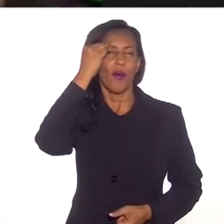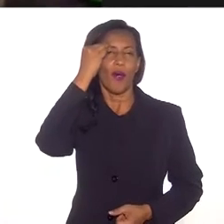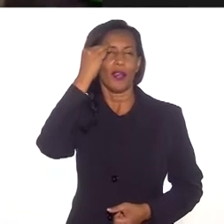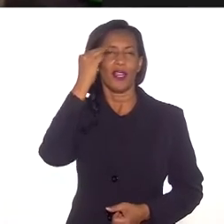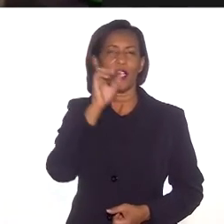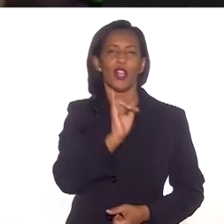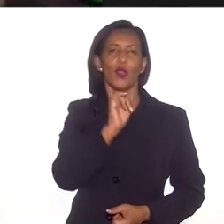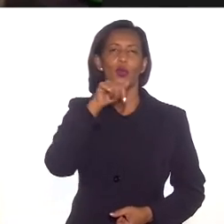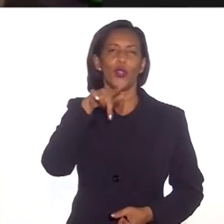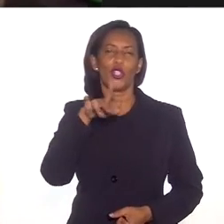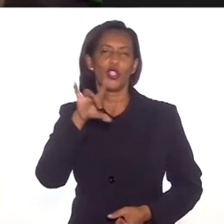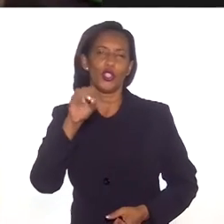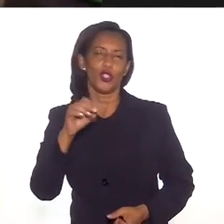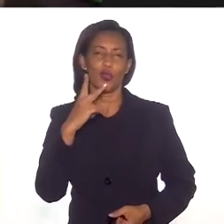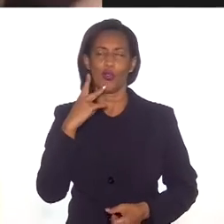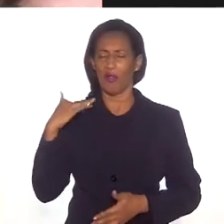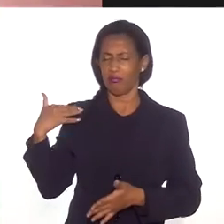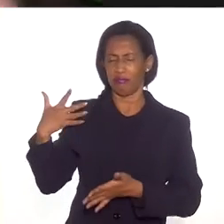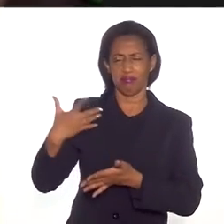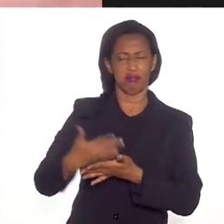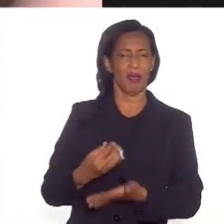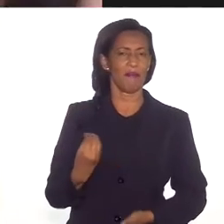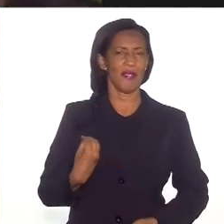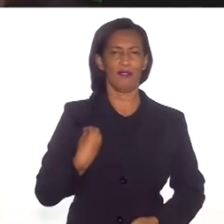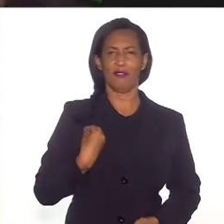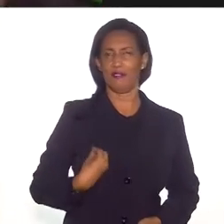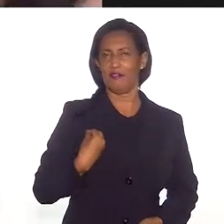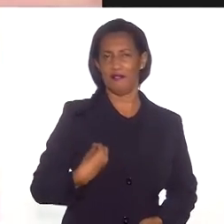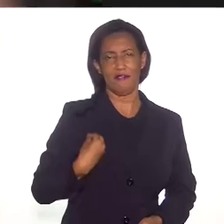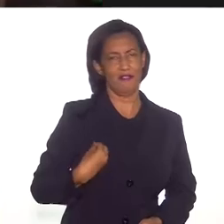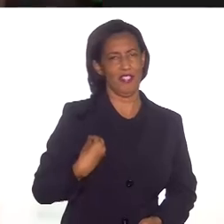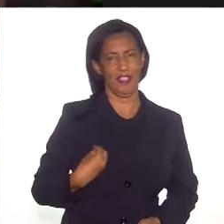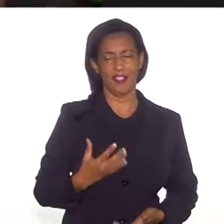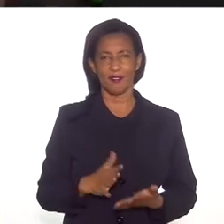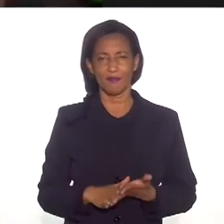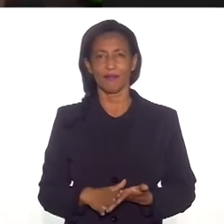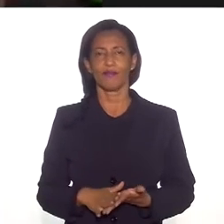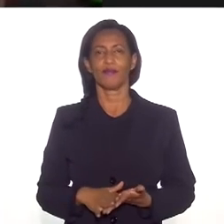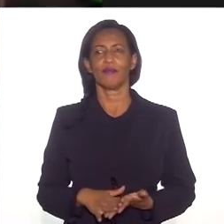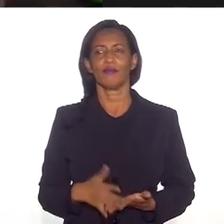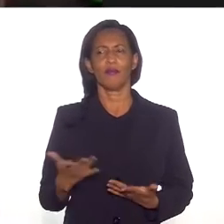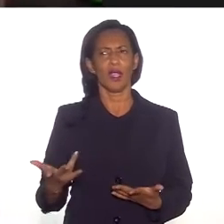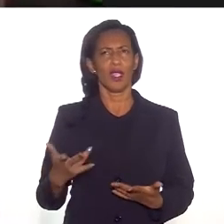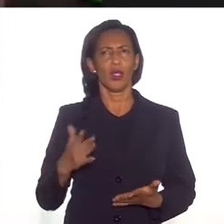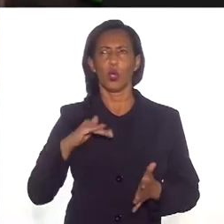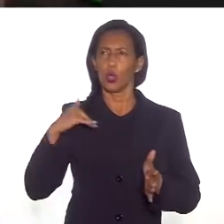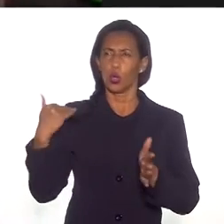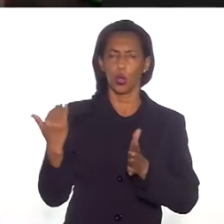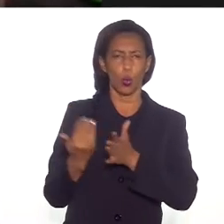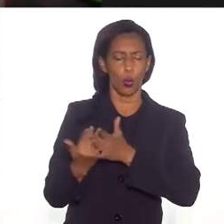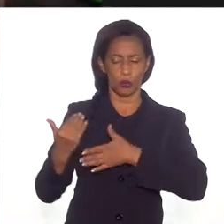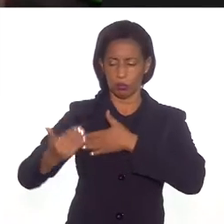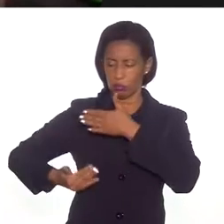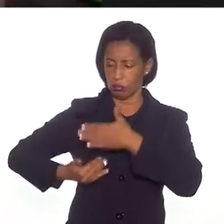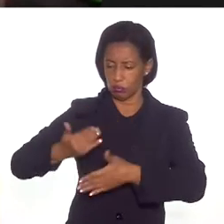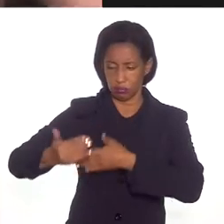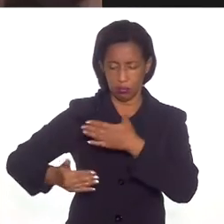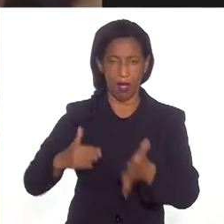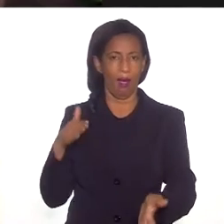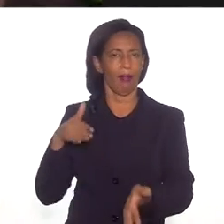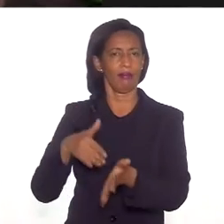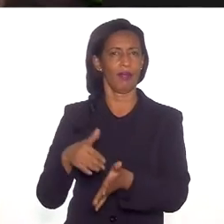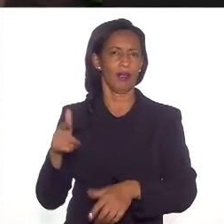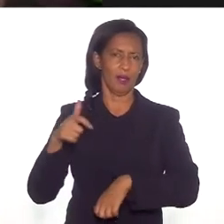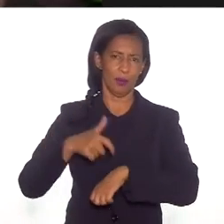Índio, que é um livro que eu conto toda a minha trajetória, uma espécie de autobiografia, que eu escrevi toda a minha trajetória até